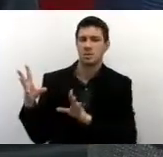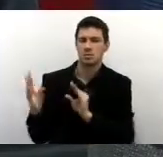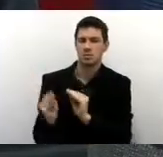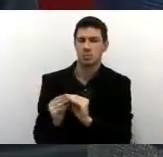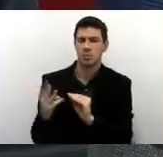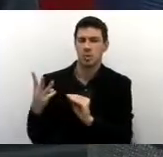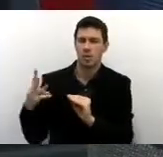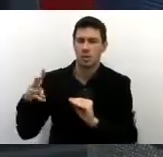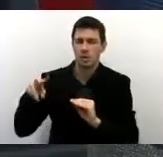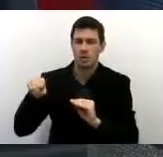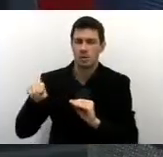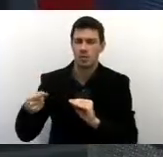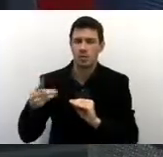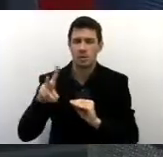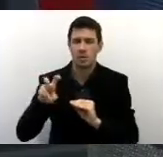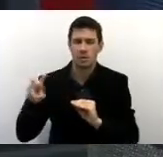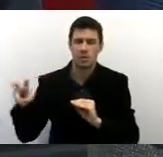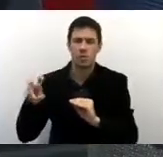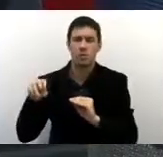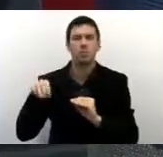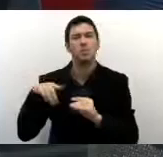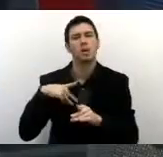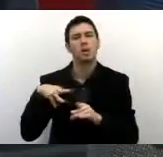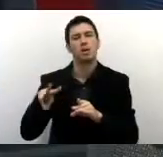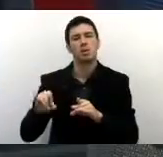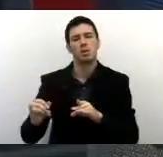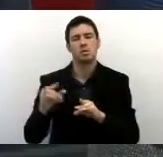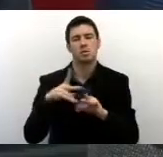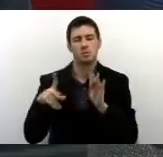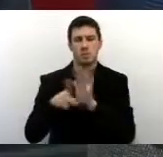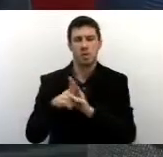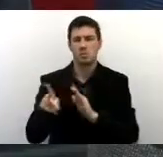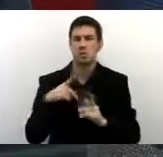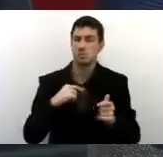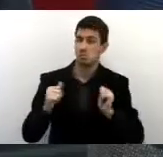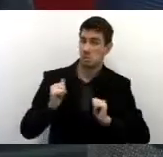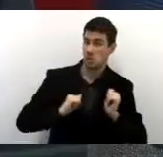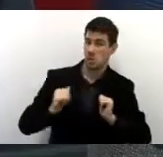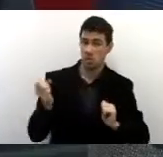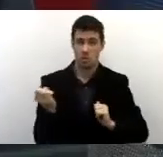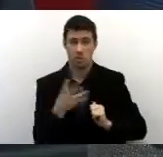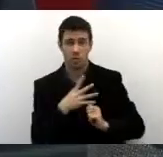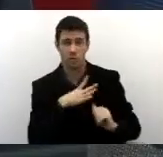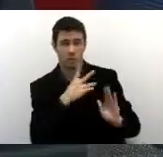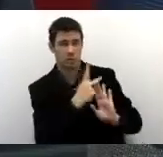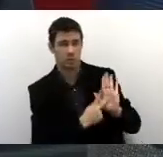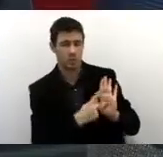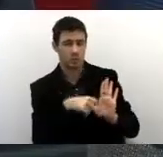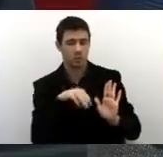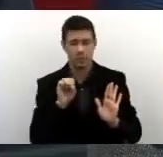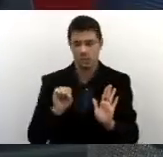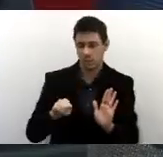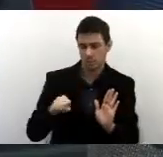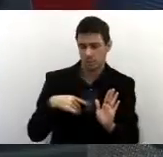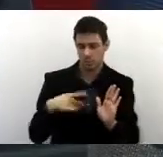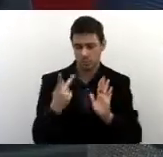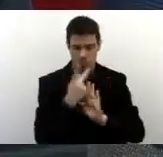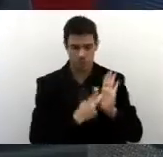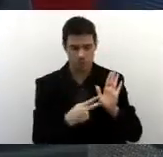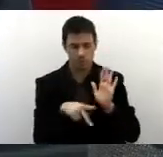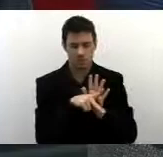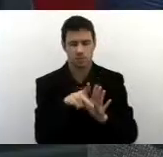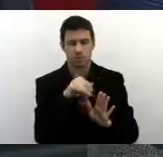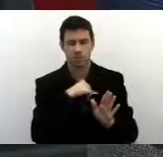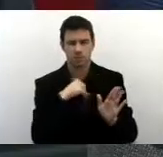500 mil de recursos federais. Expectativa para algum novo programa? Porque existem alguns programas já que a pasta comanda,